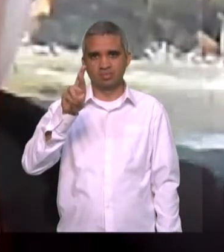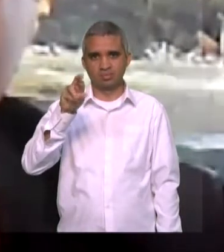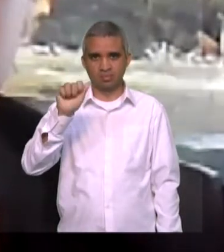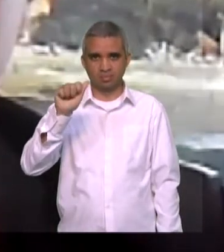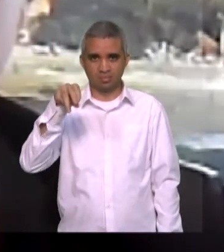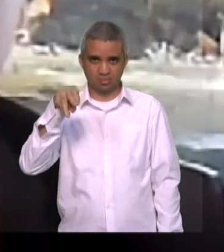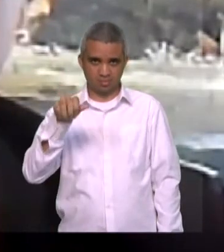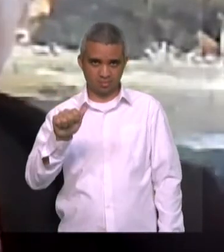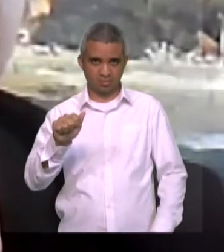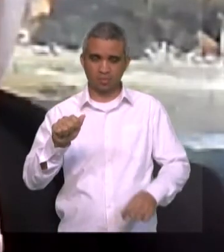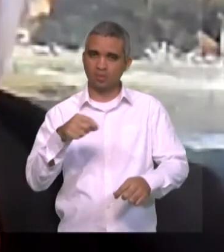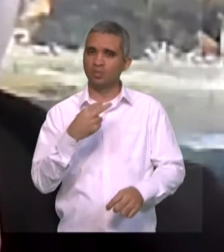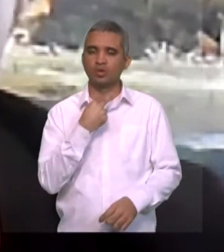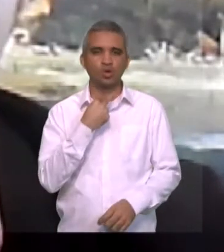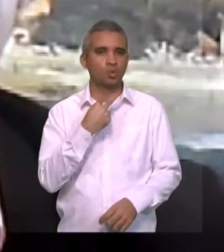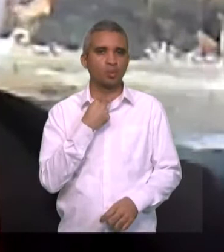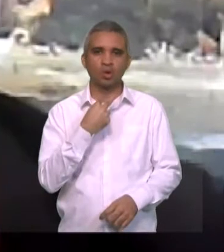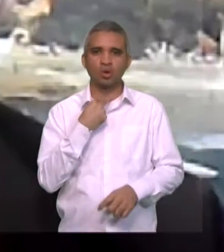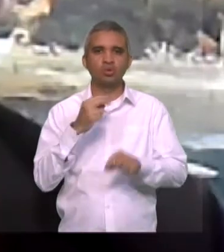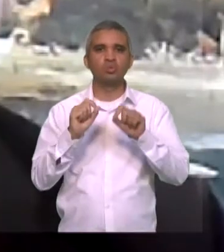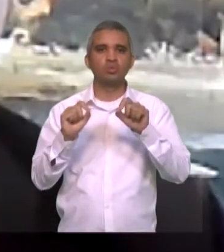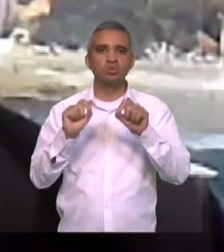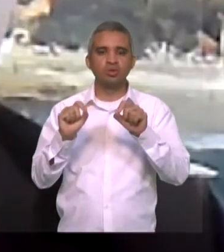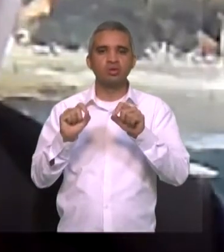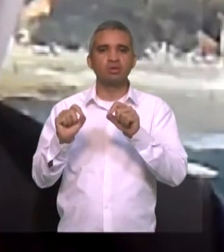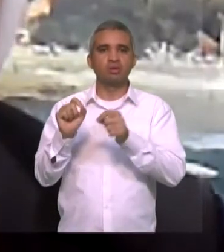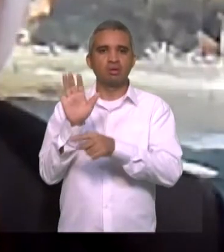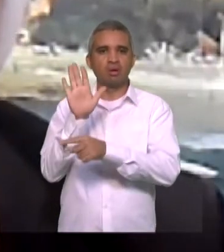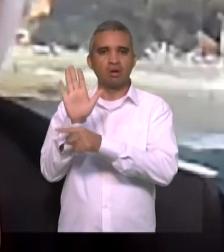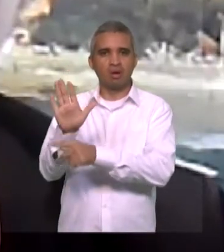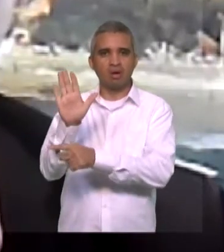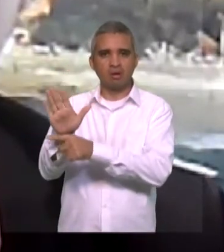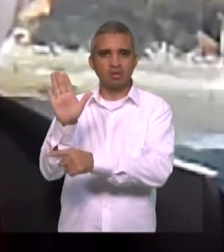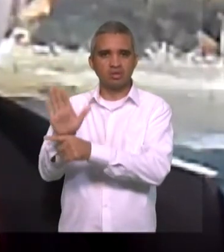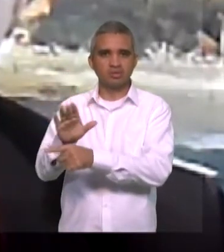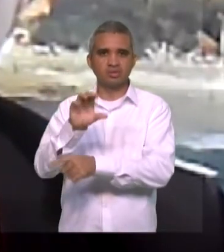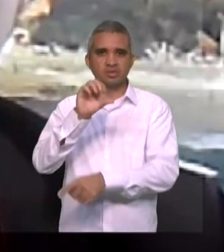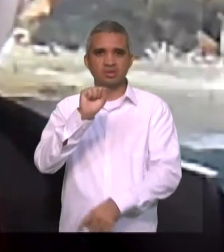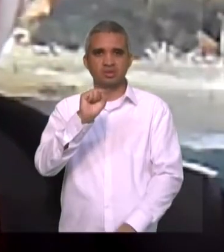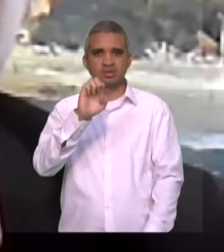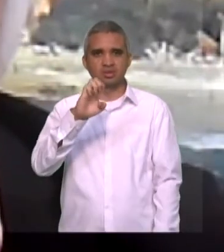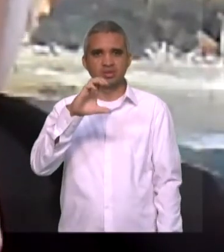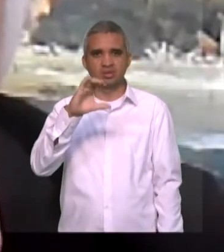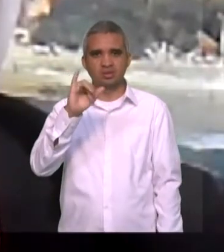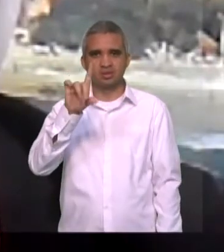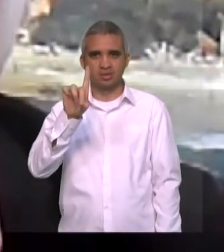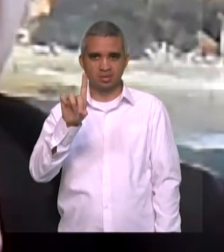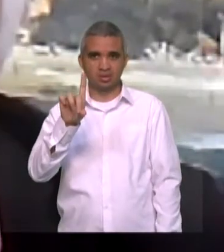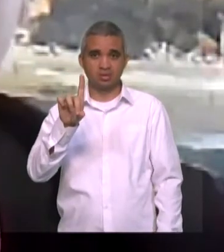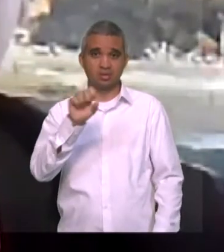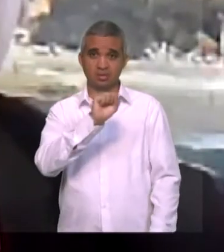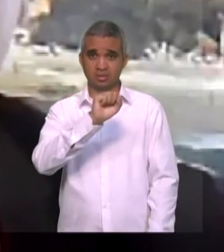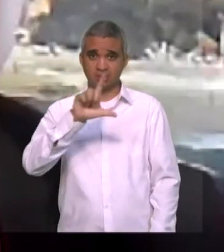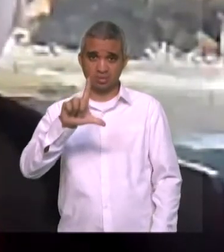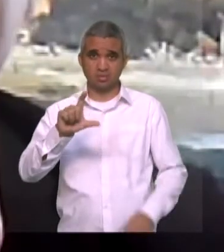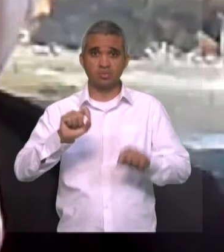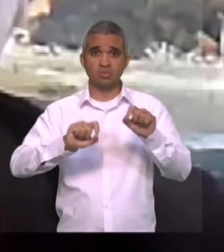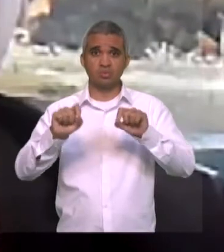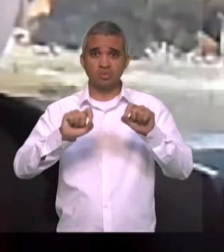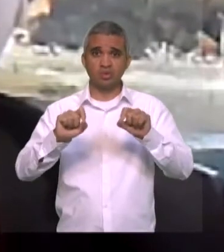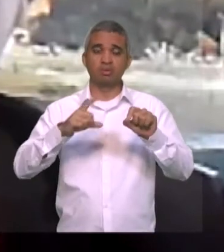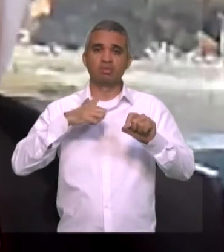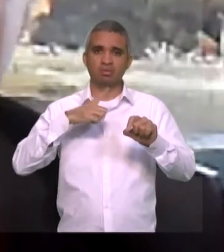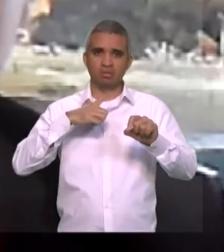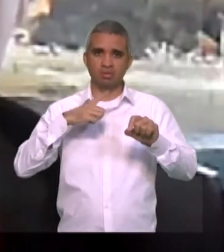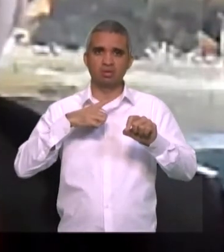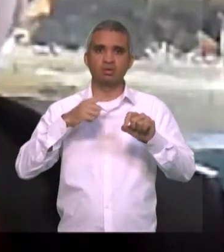secretário da CECID, que é pré-candidato a vereador, prefeito de São Luís, mas que tenhamos uma política habitacional